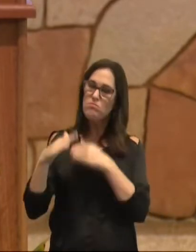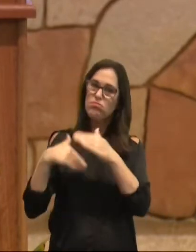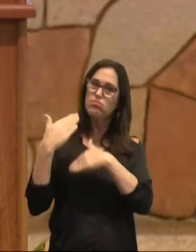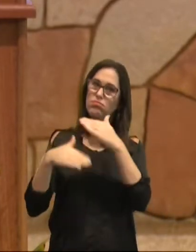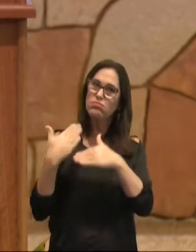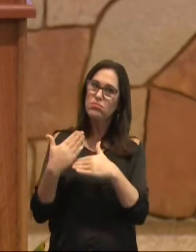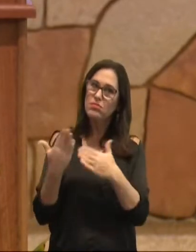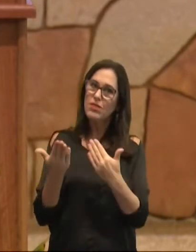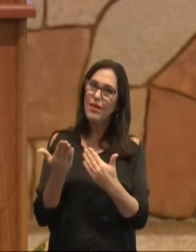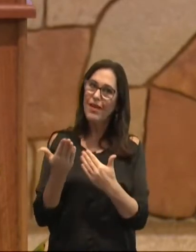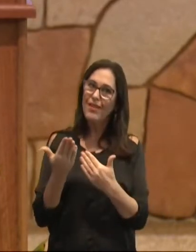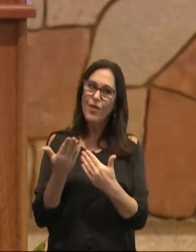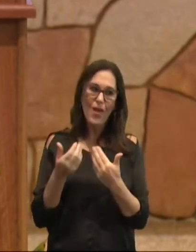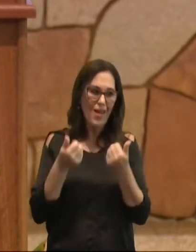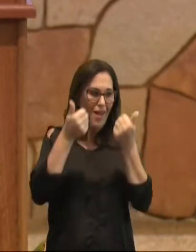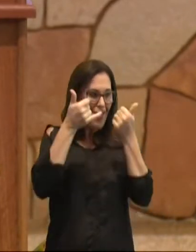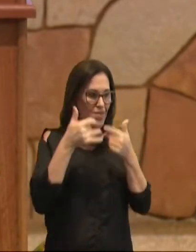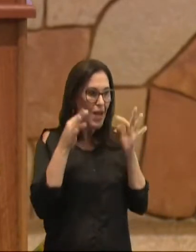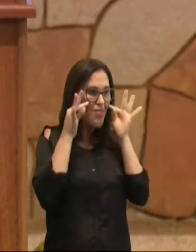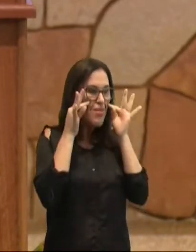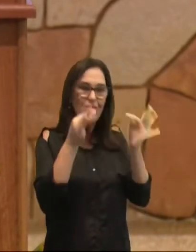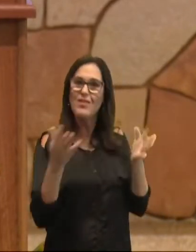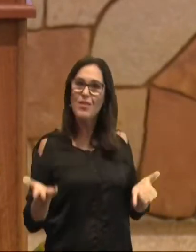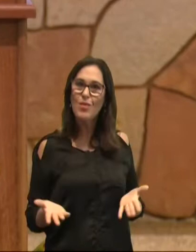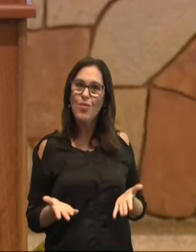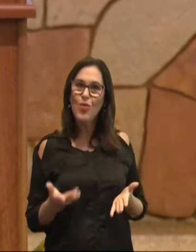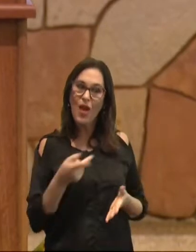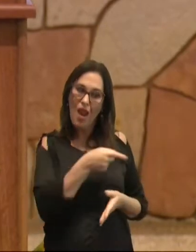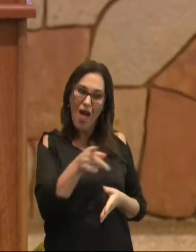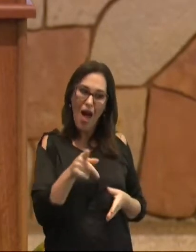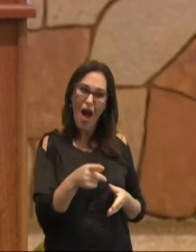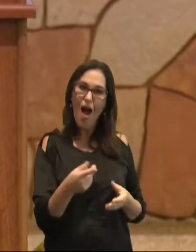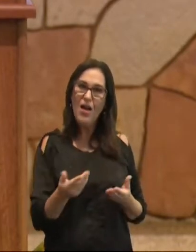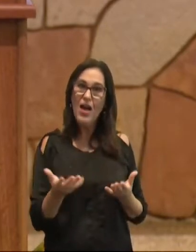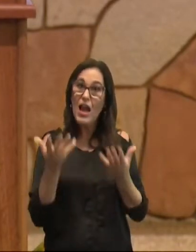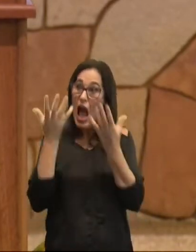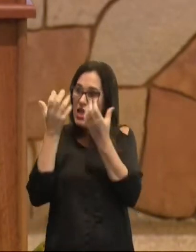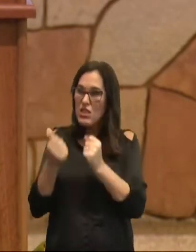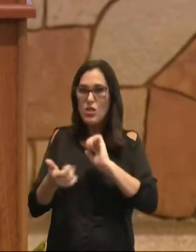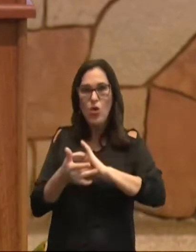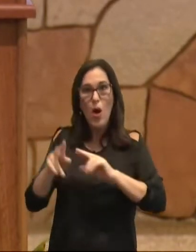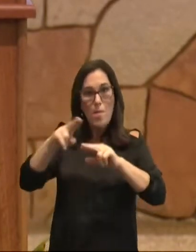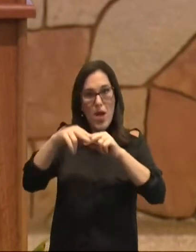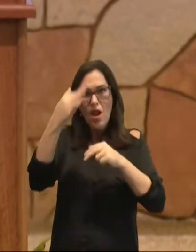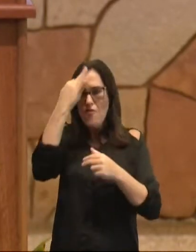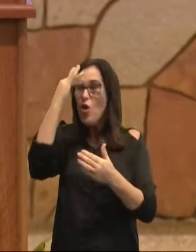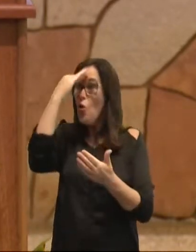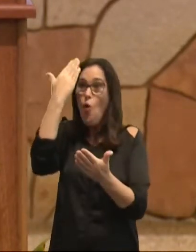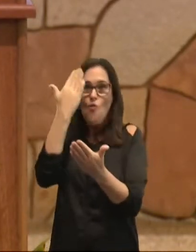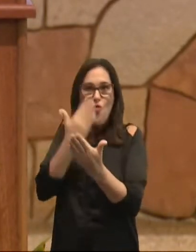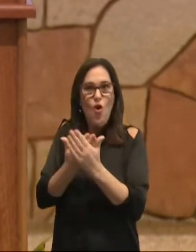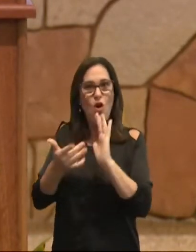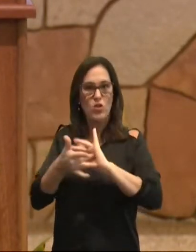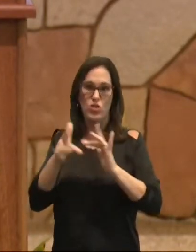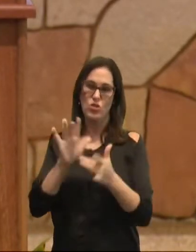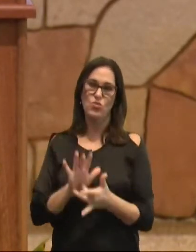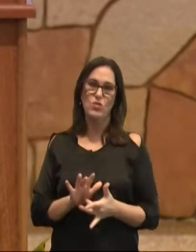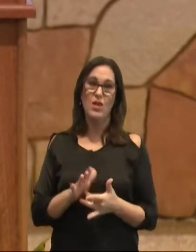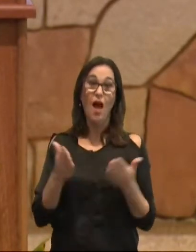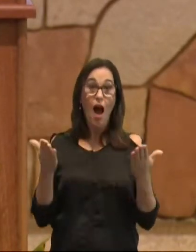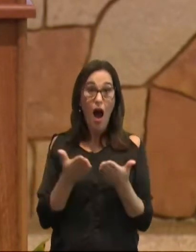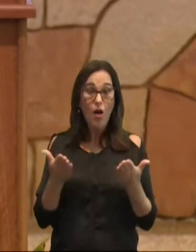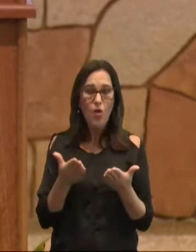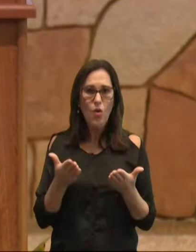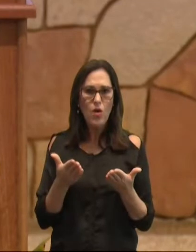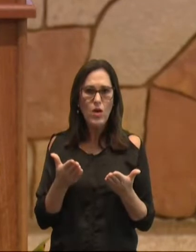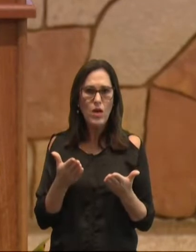qual os irmãos de Gálatas, passaram, ele foi convertido ao Senhor Jesus, pela fé, ele creu em Jesus, e agora ele